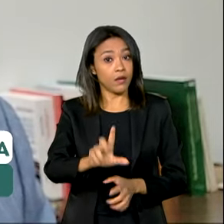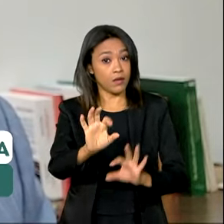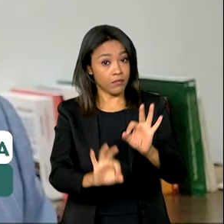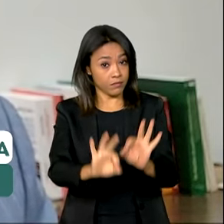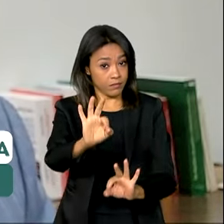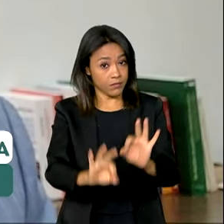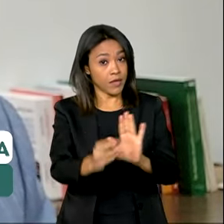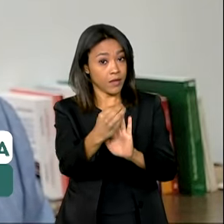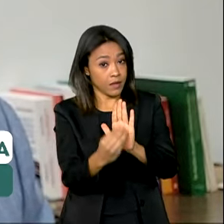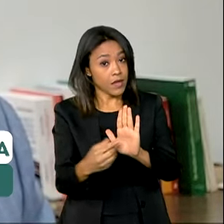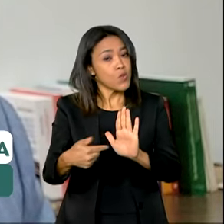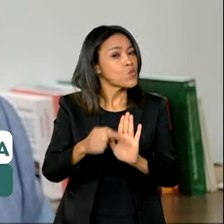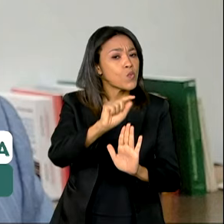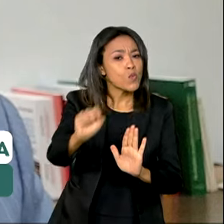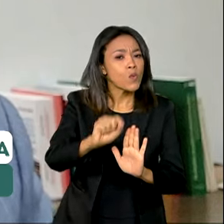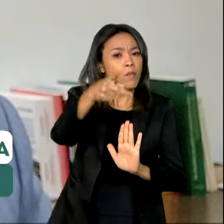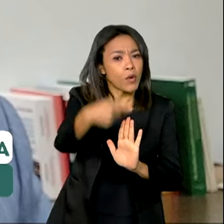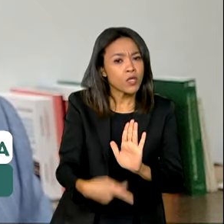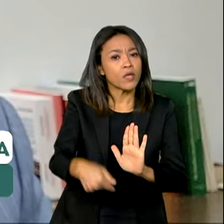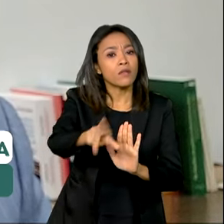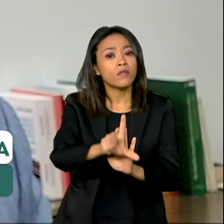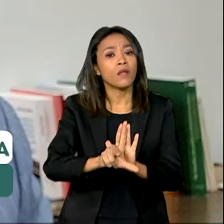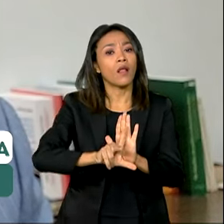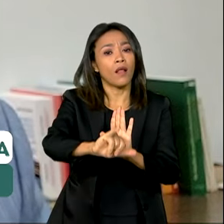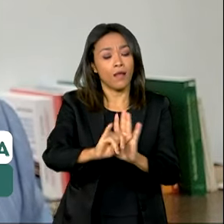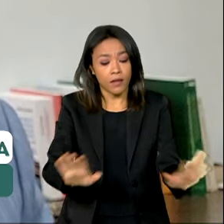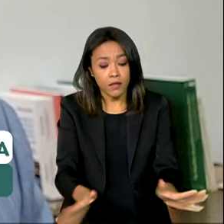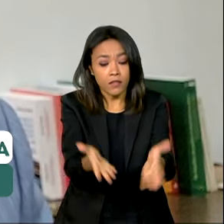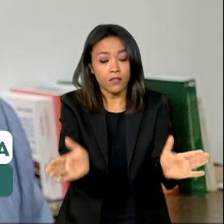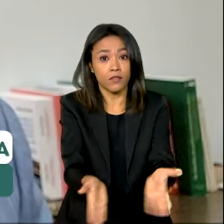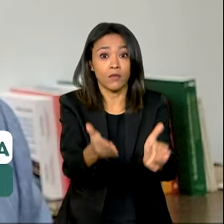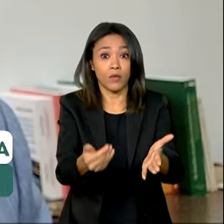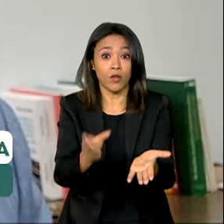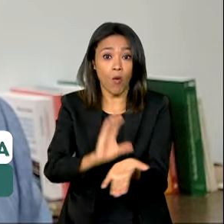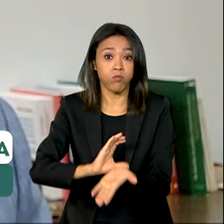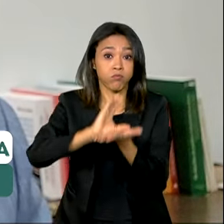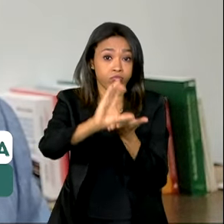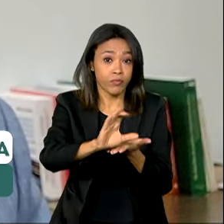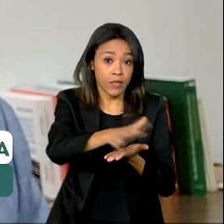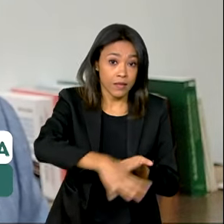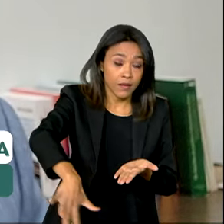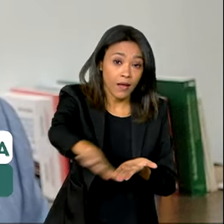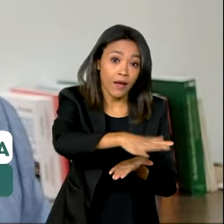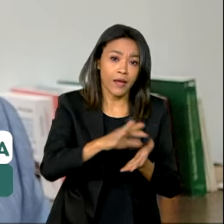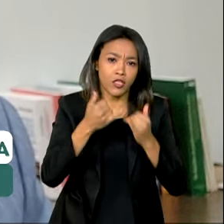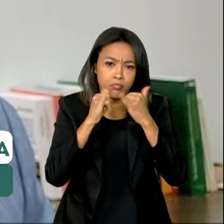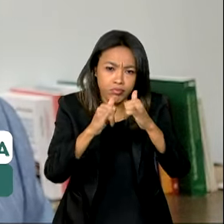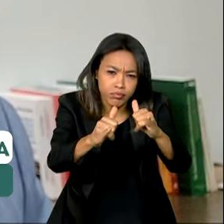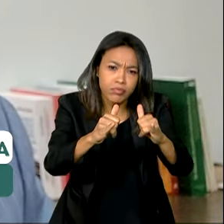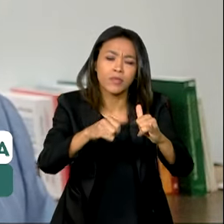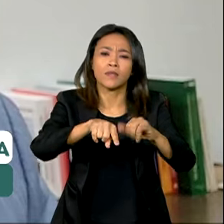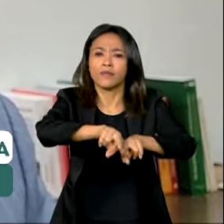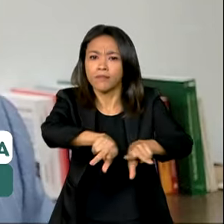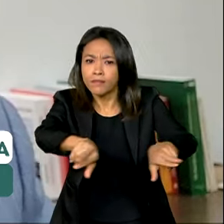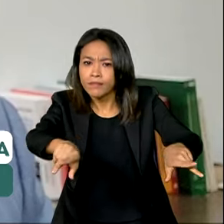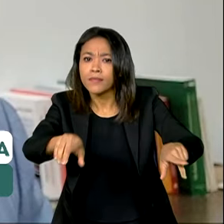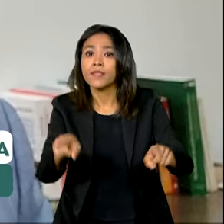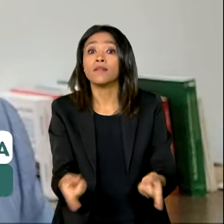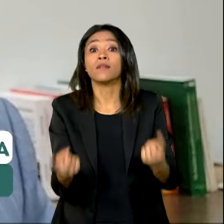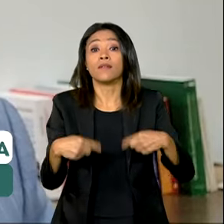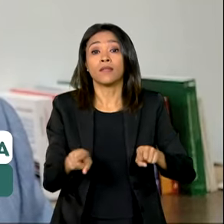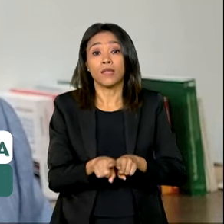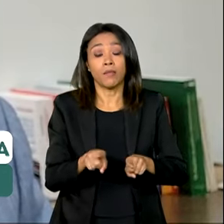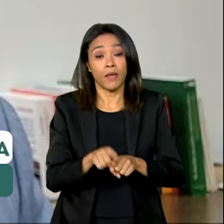aprovado, que é um projeto de lei que estimula o investimento na indústria de eletroeletrônica e semicondutores, com crédito financeiro para mais